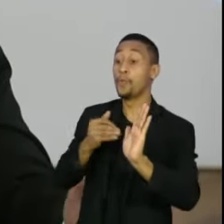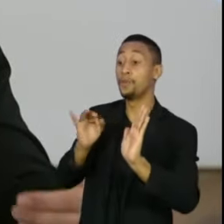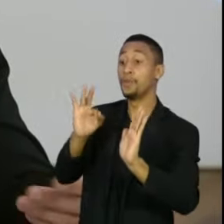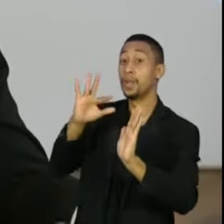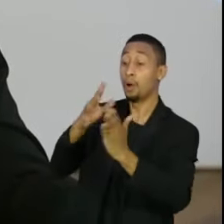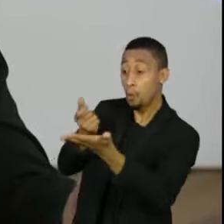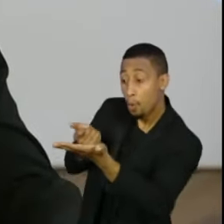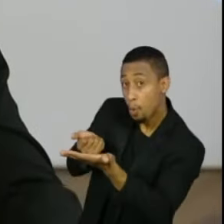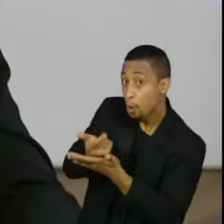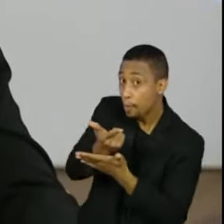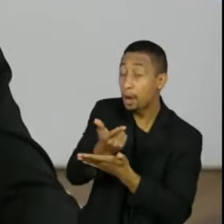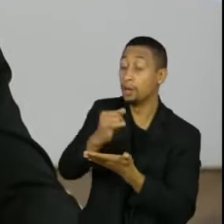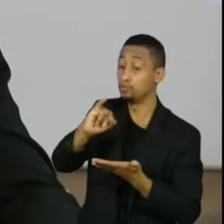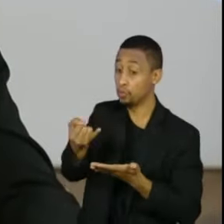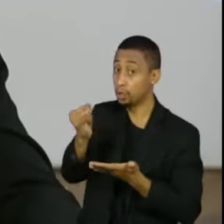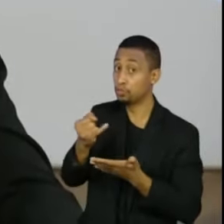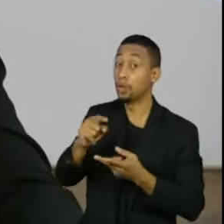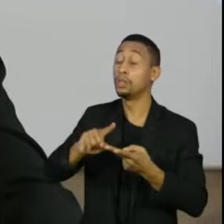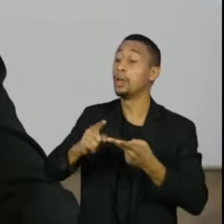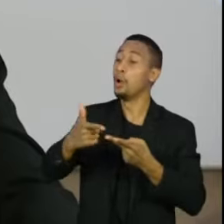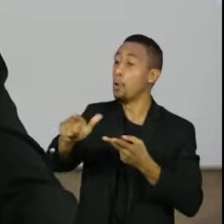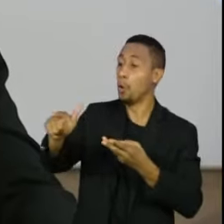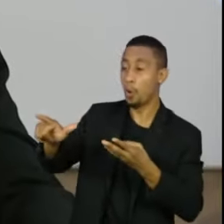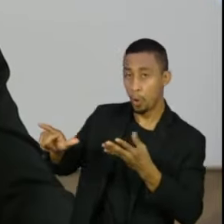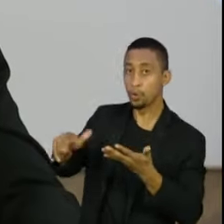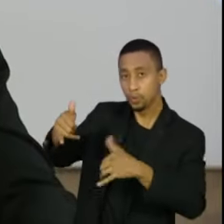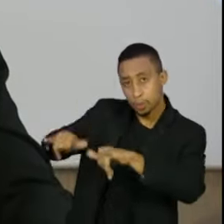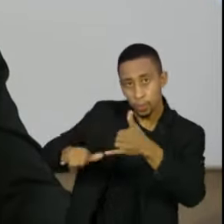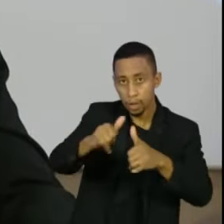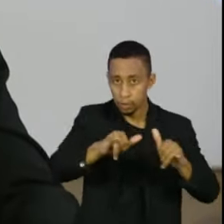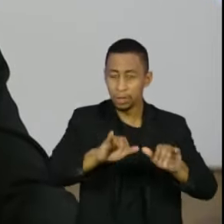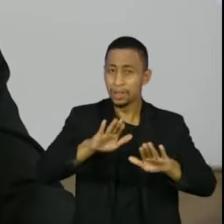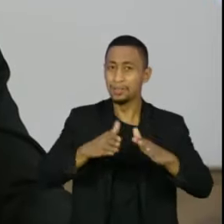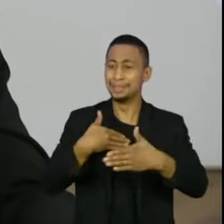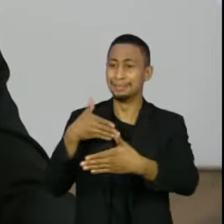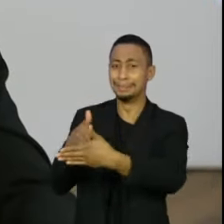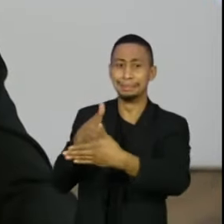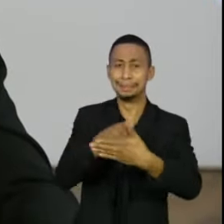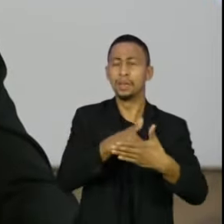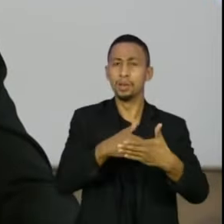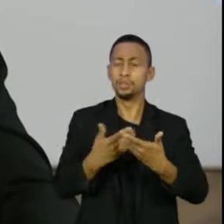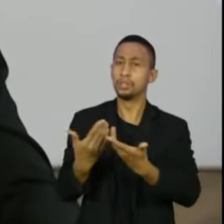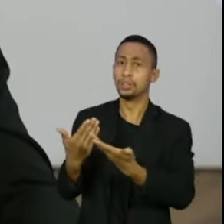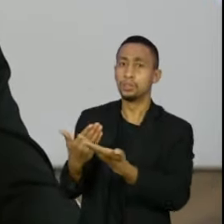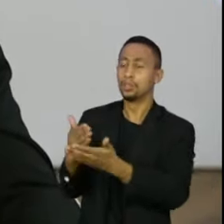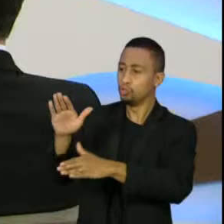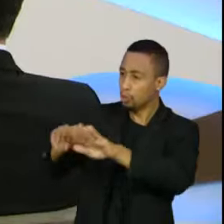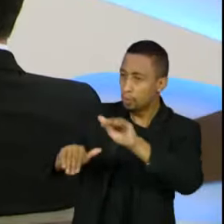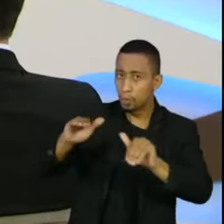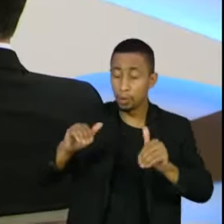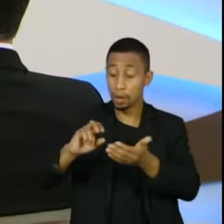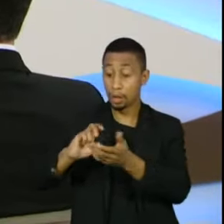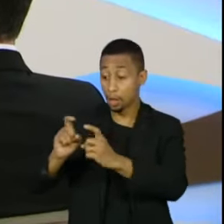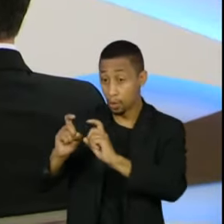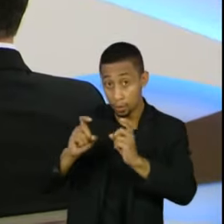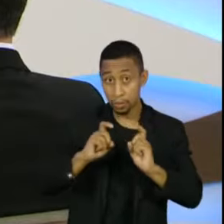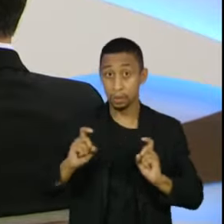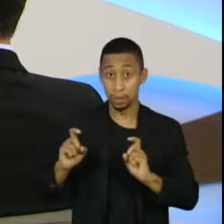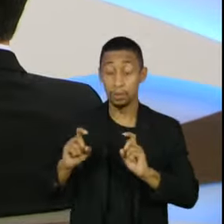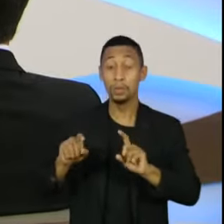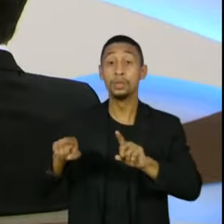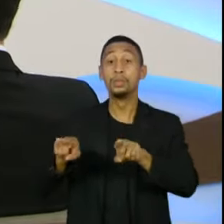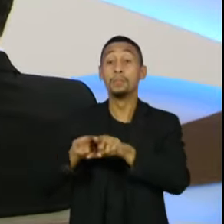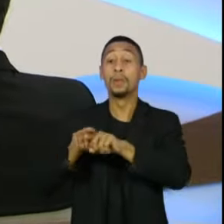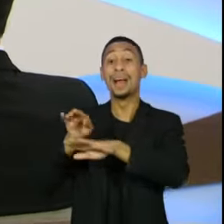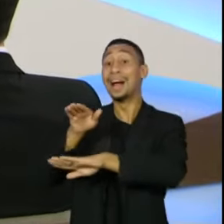e de outros laboratórios que tenham essas cláusulas restritivas. Então, eu estive com o líder de oposição pela manhã e, à tarde, fiz uma visita ao ministro